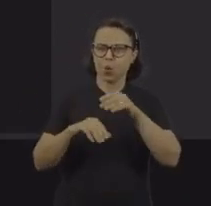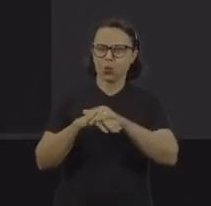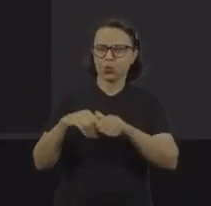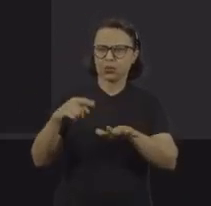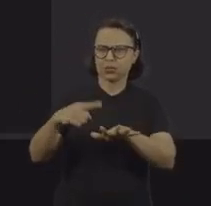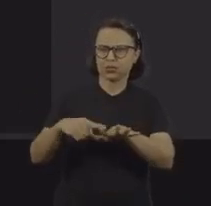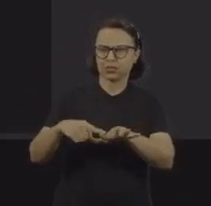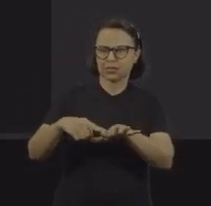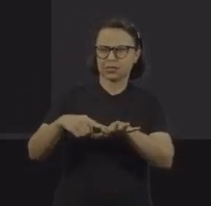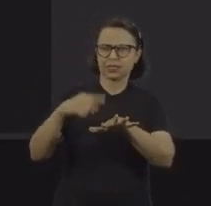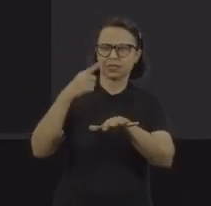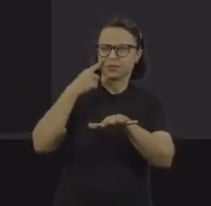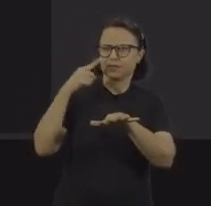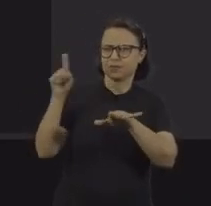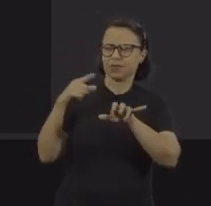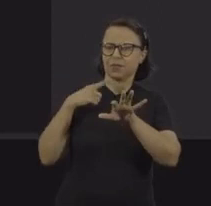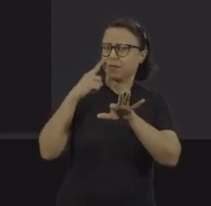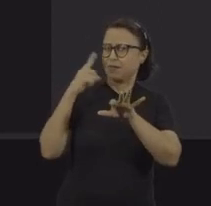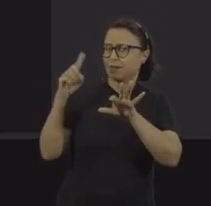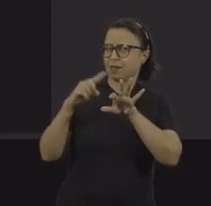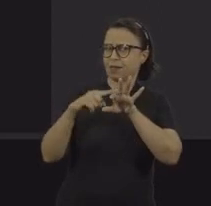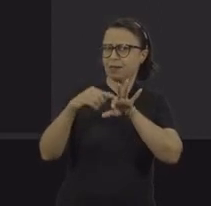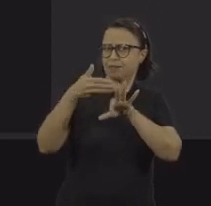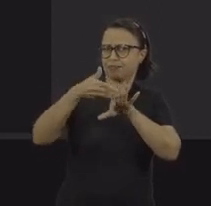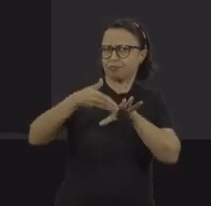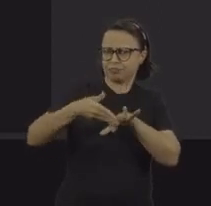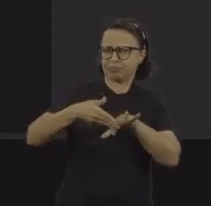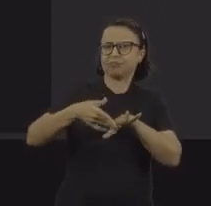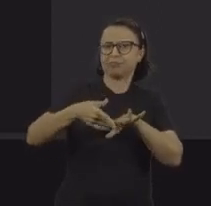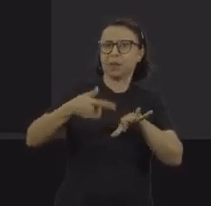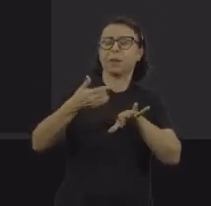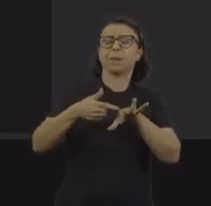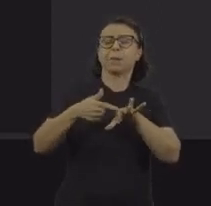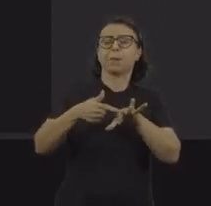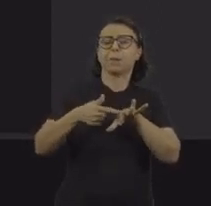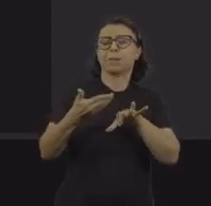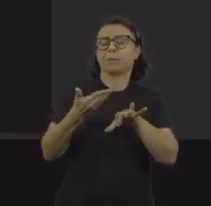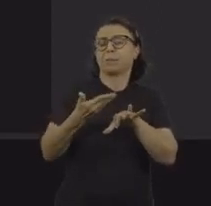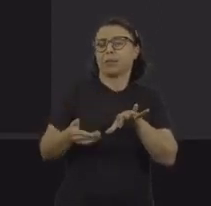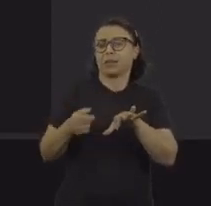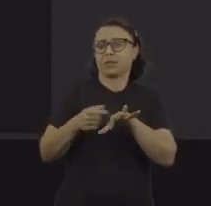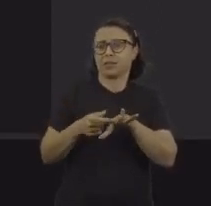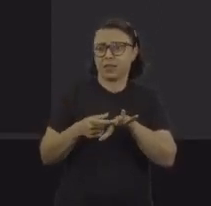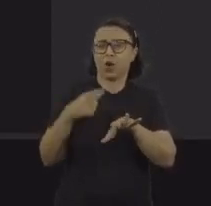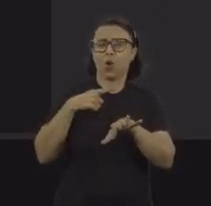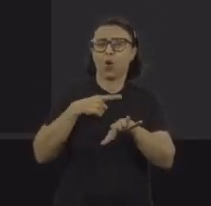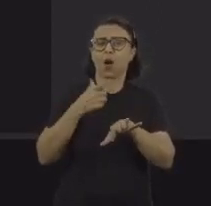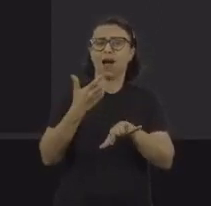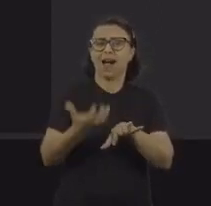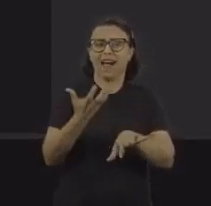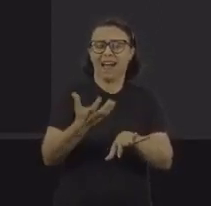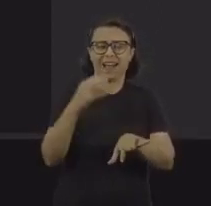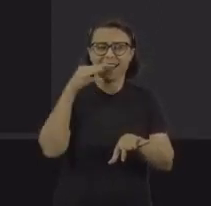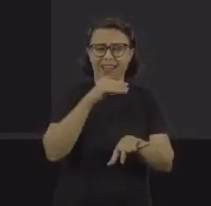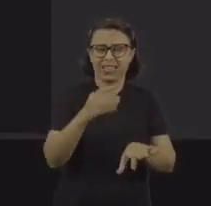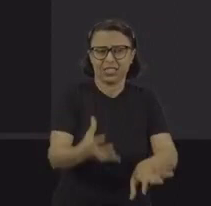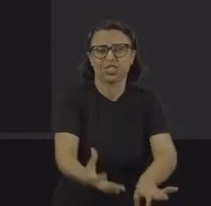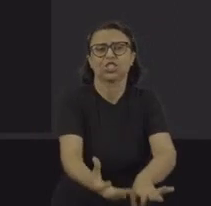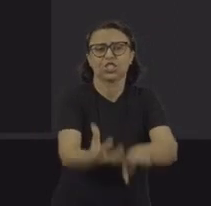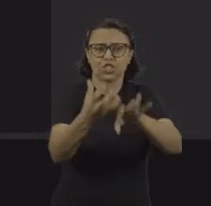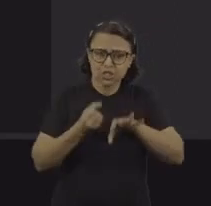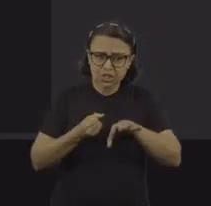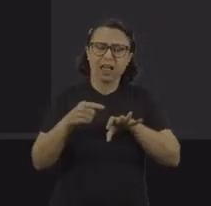não viu ainda, falta um dedo, e ela perdeu esse dedo na retirada do carvão, e ela continuou